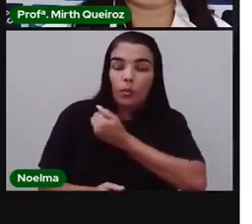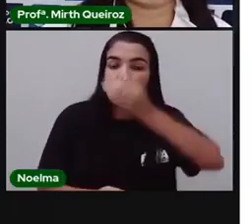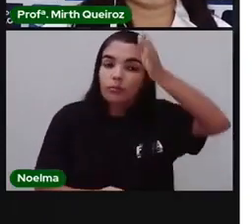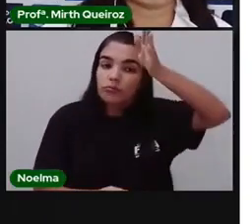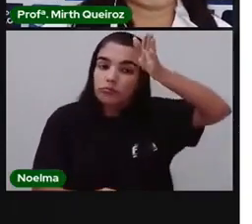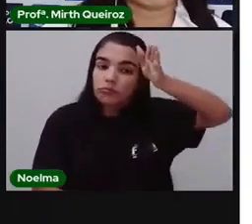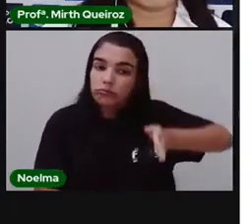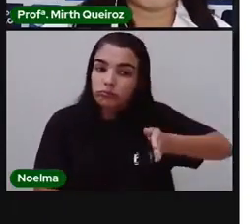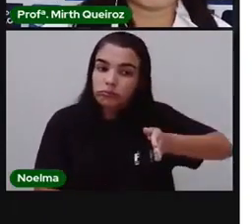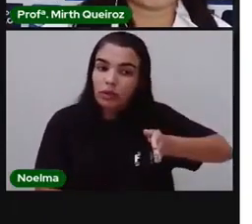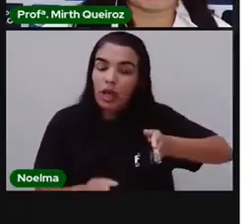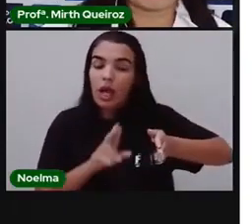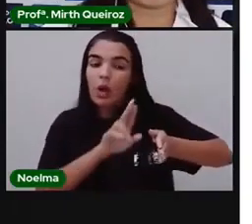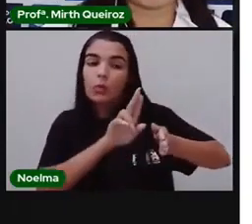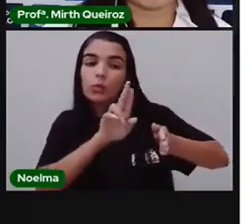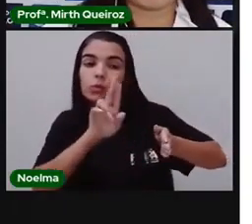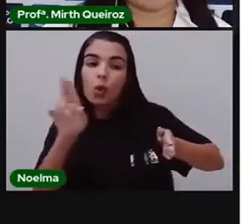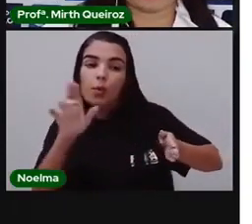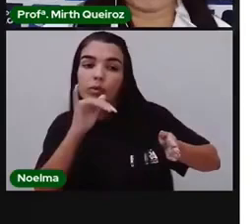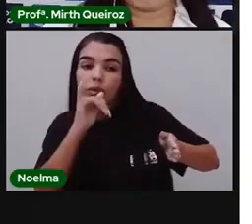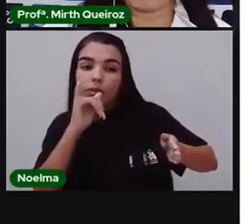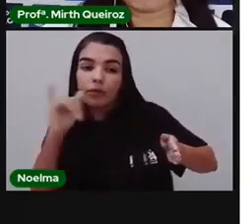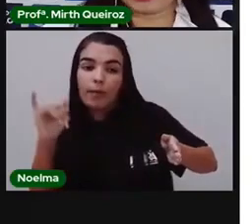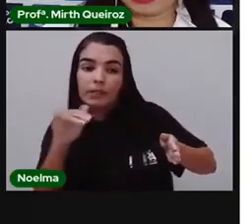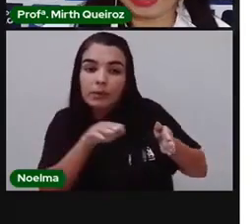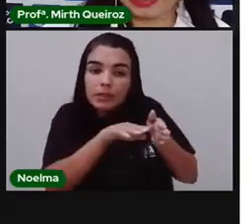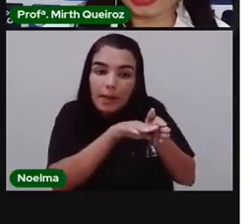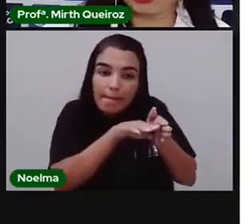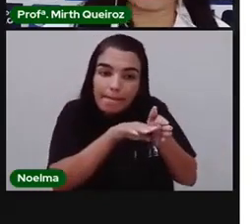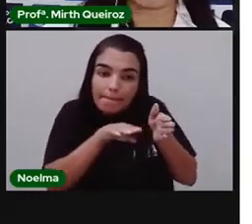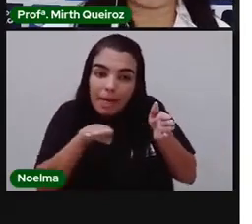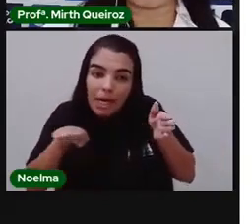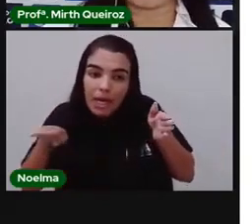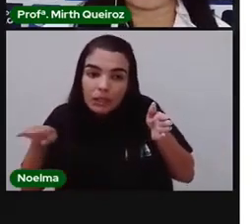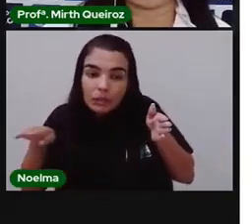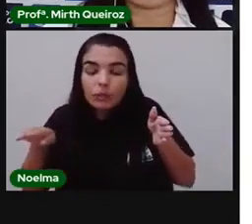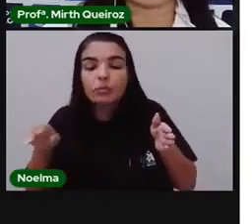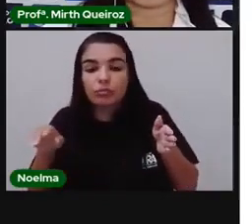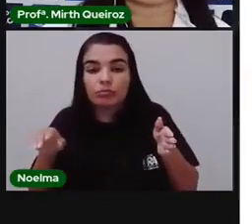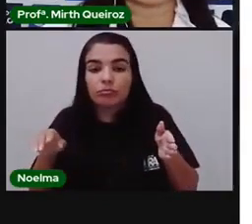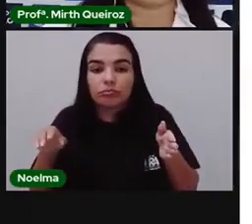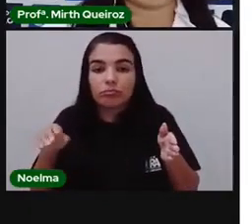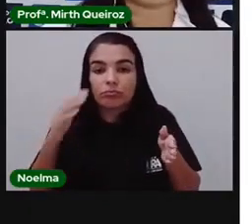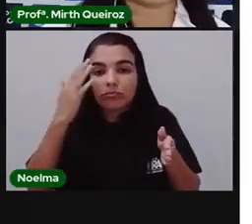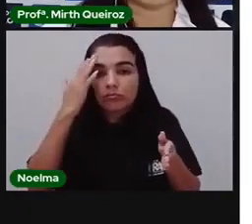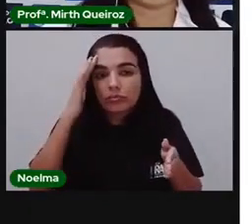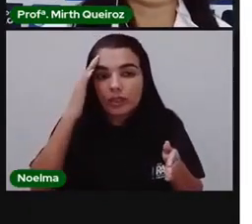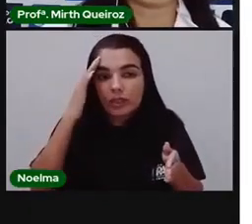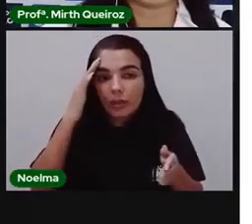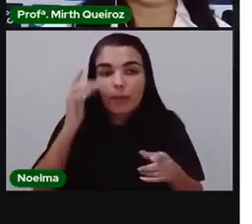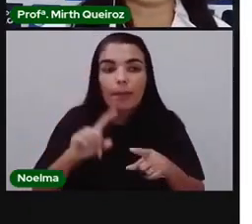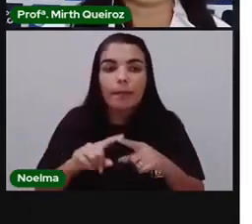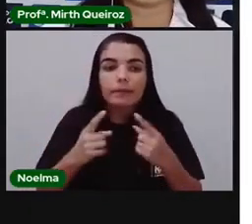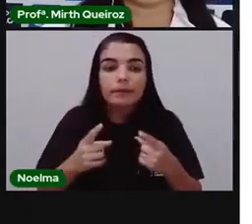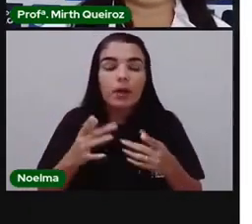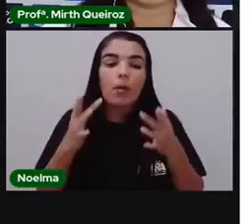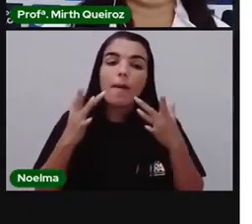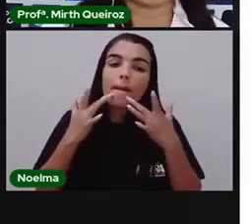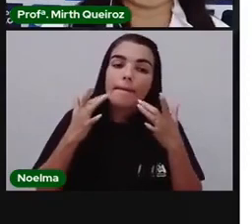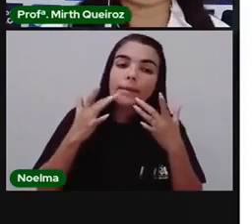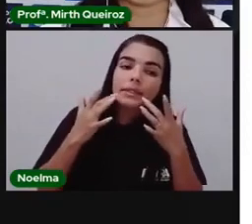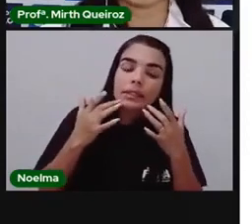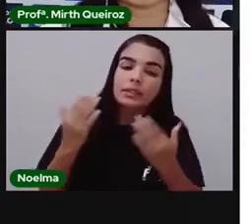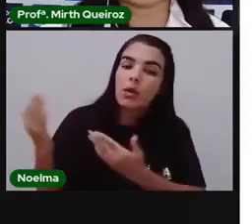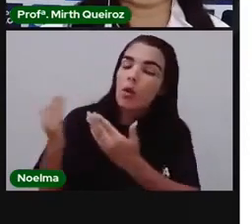deles, dessas barras aqui, na verdade, dessas colunas, pra gente não confundir com gráfico de barras, dá pra gente fazer